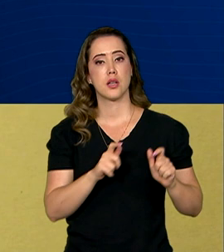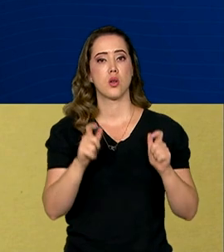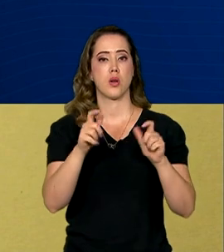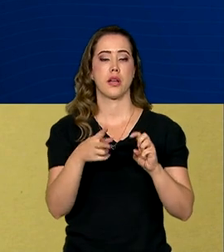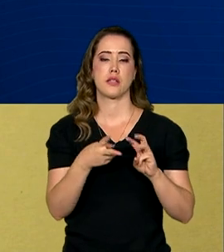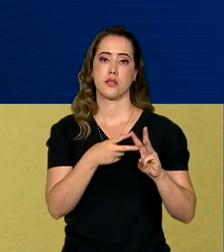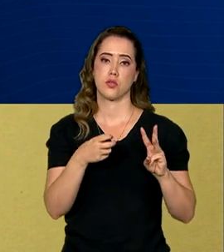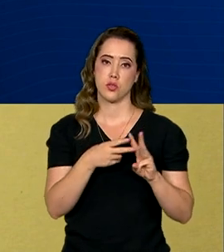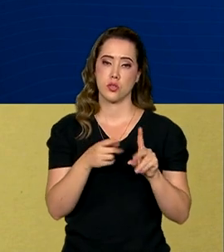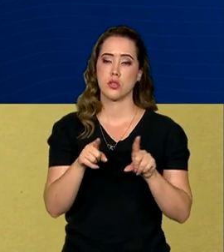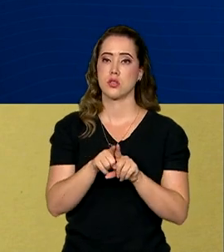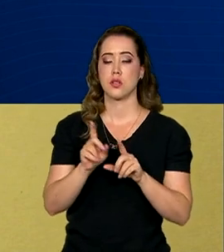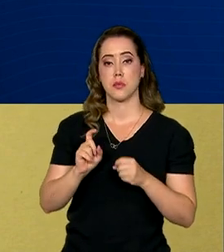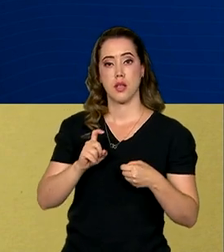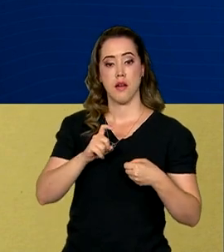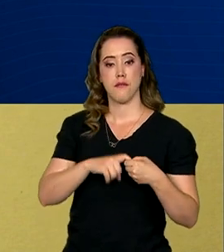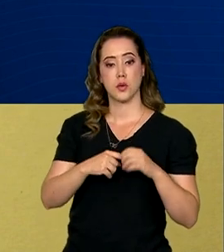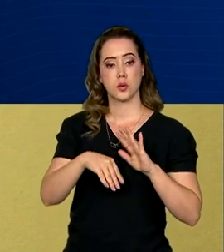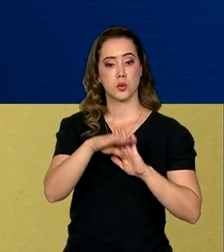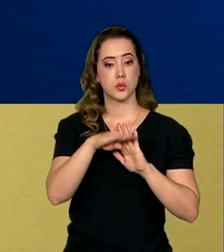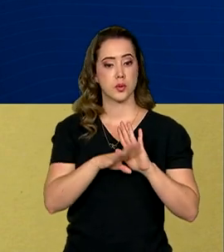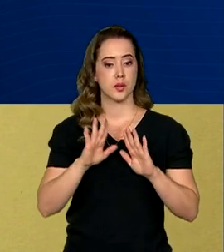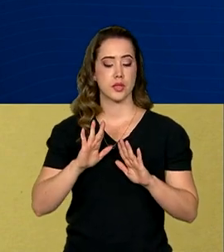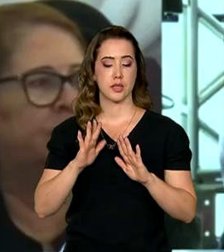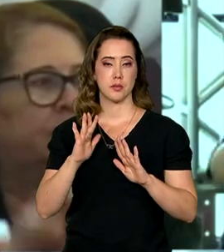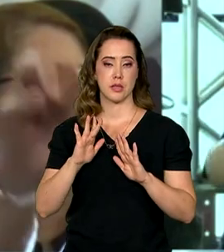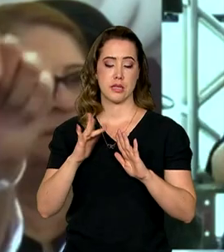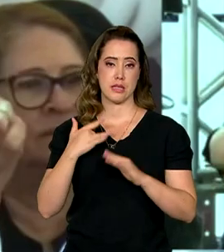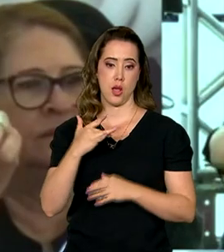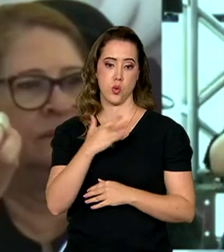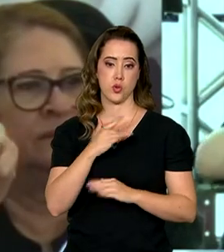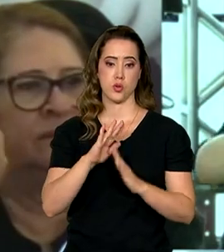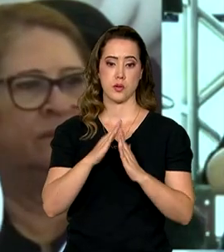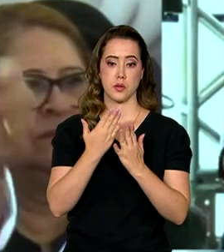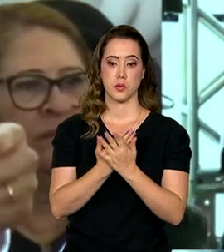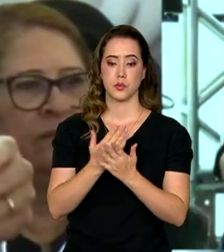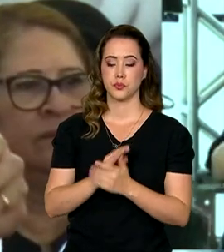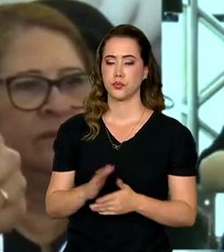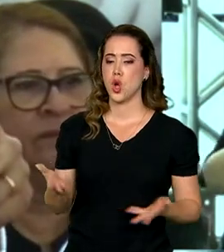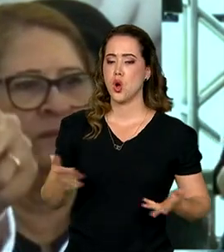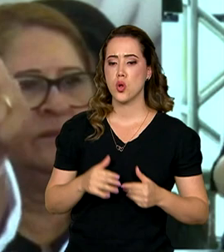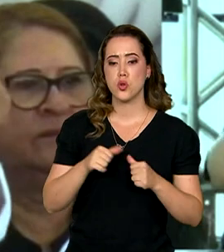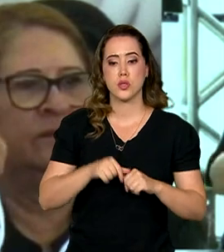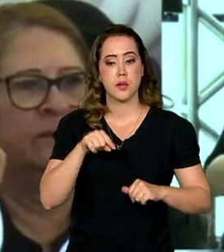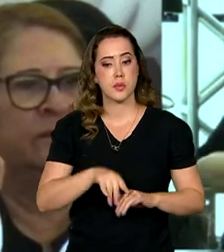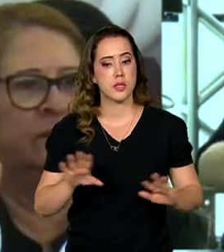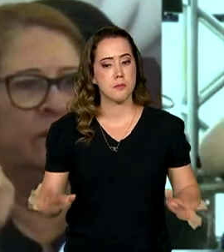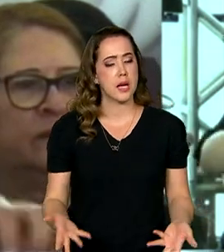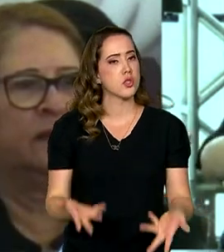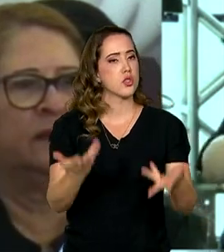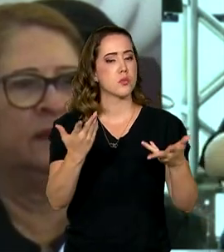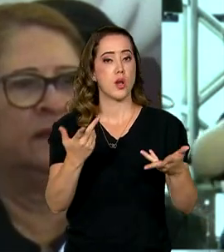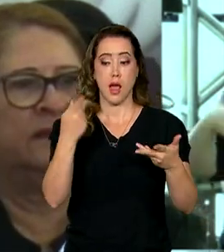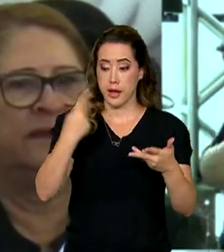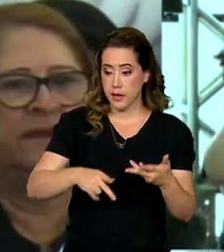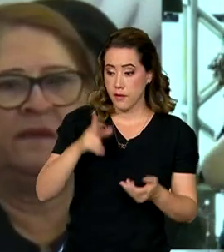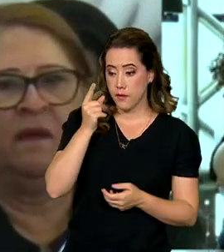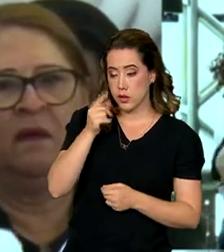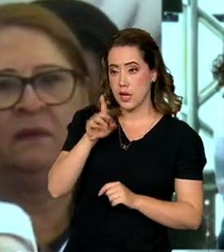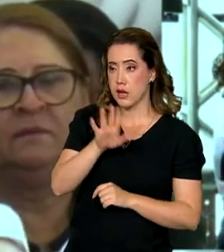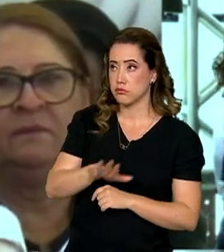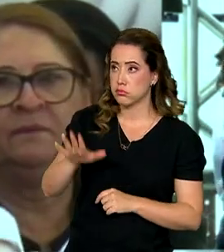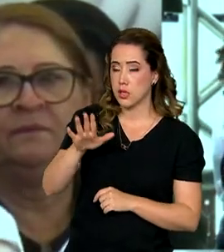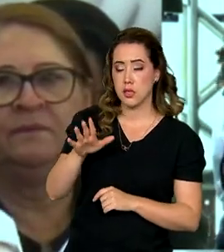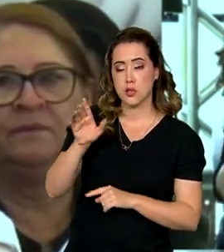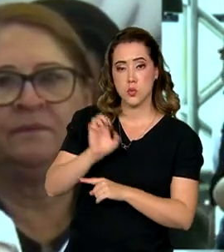indígenas e a retomada do programa Saúde na Escola. E aqui nós estamos hoje para estimular não só a Fortaleza, mas o Ceará,